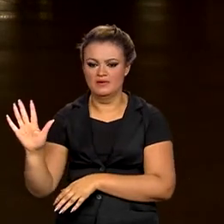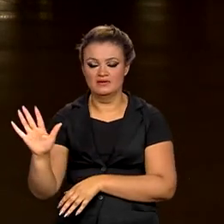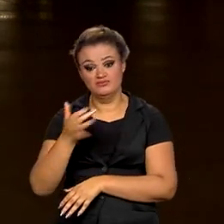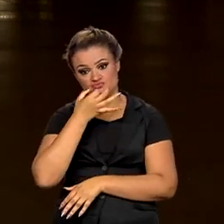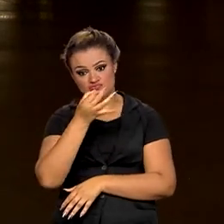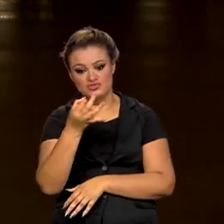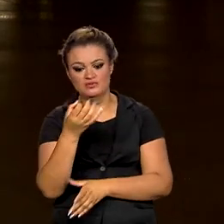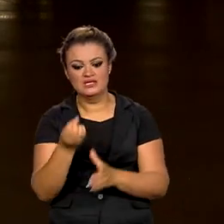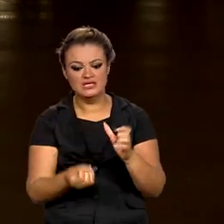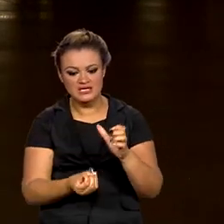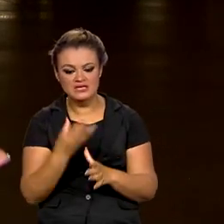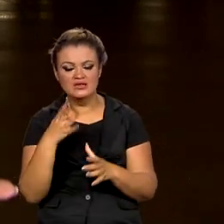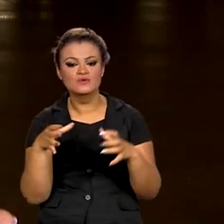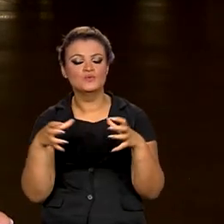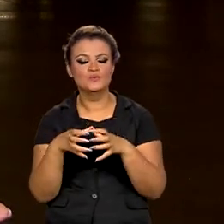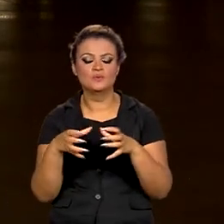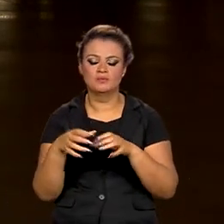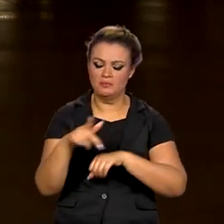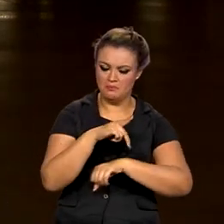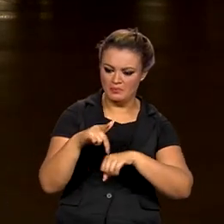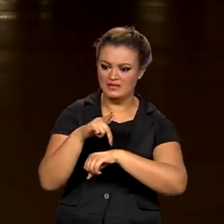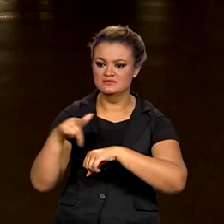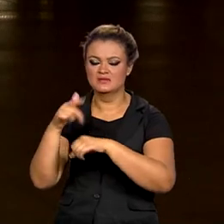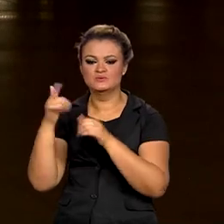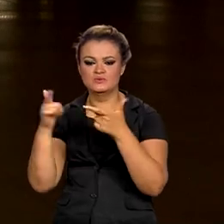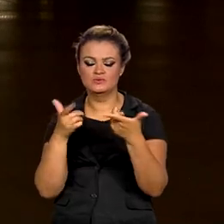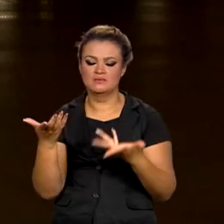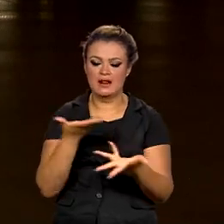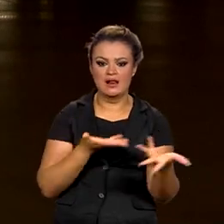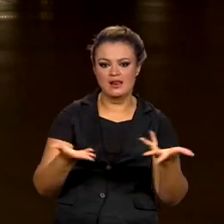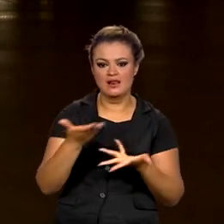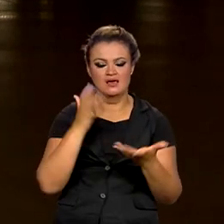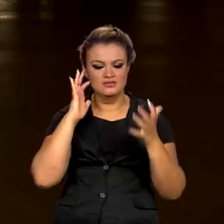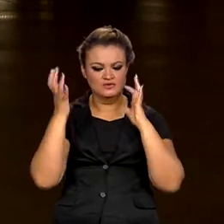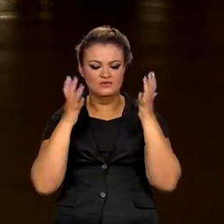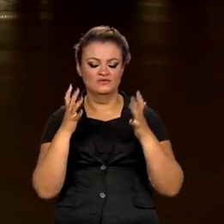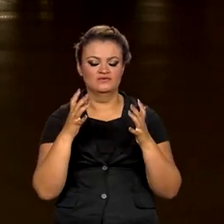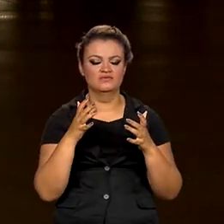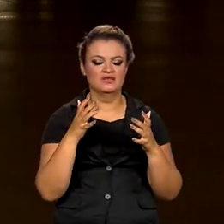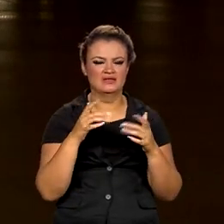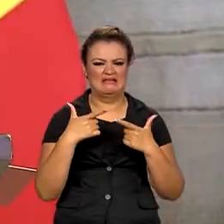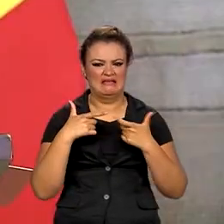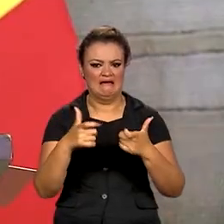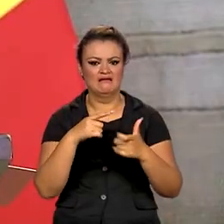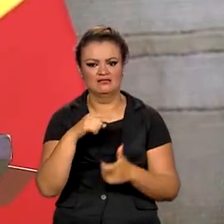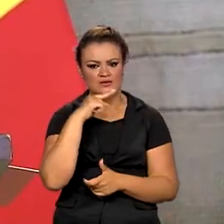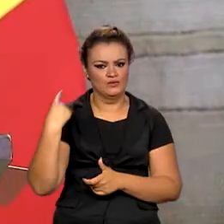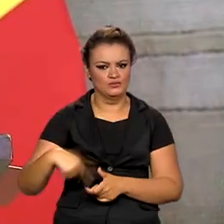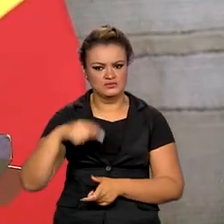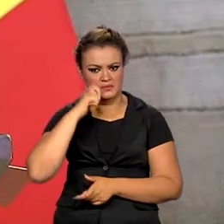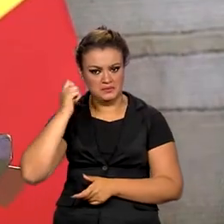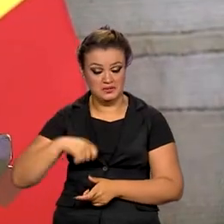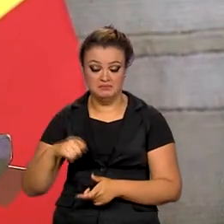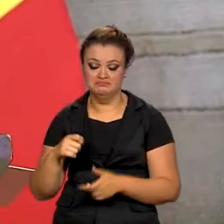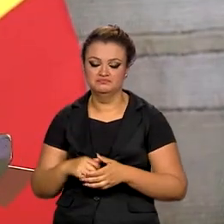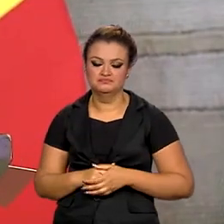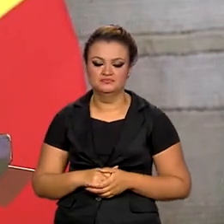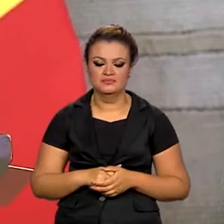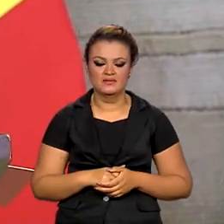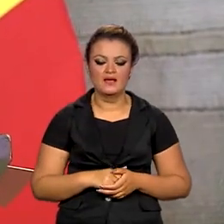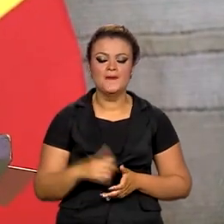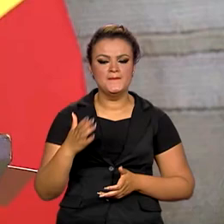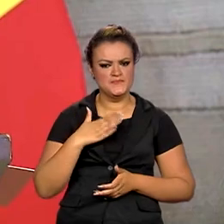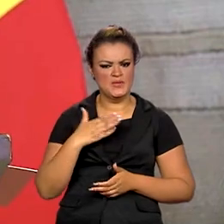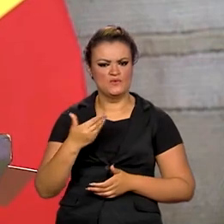sugeriu a criação de um grupo de países para mediar o conflito entre Rússia e Ucrânia. Ao mesmo tempo em que meu